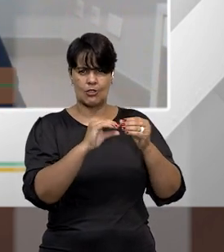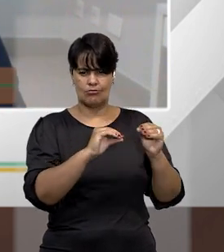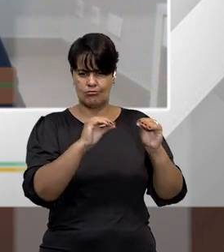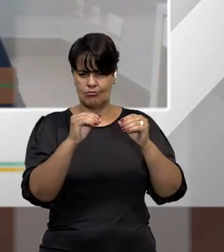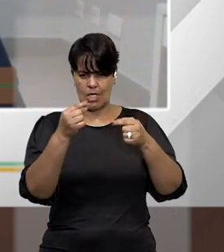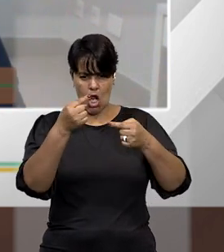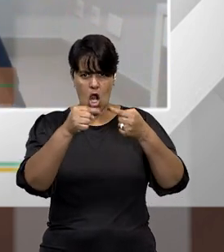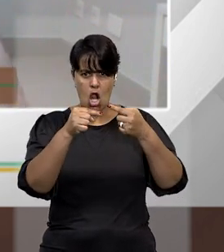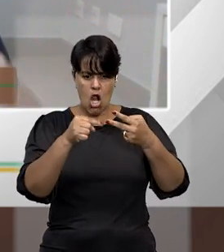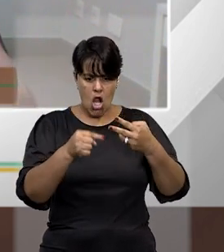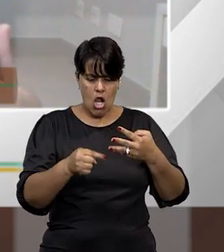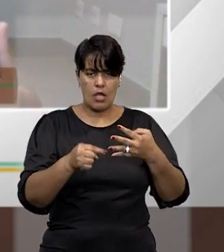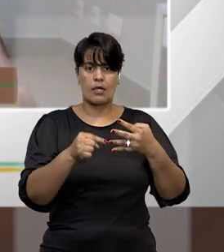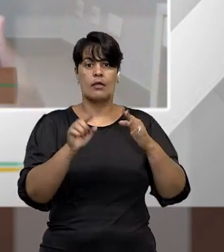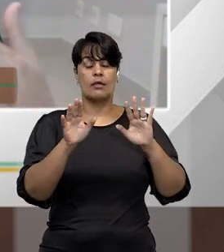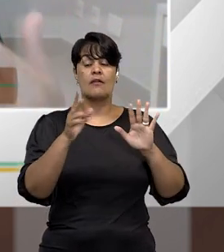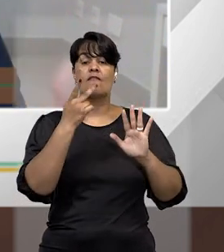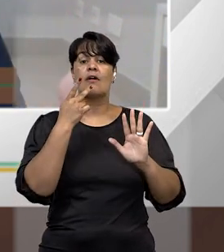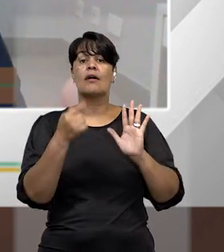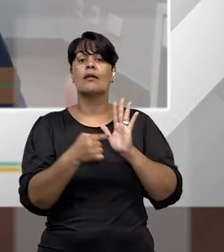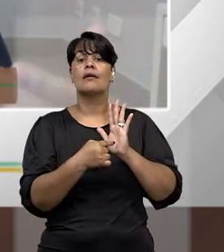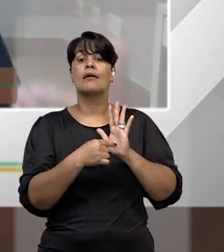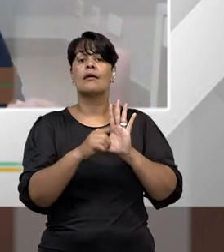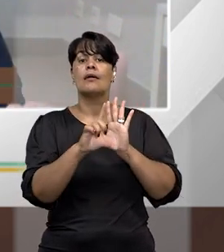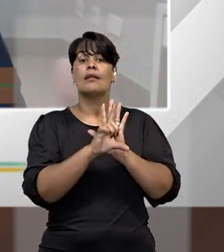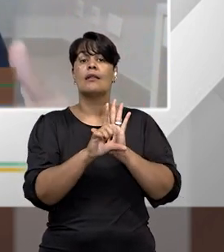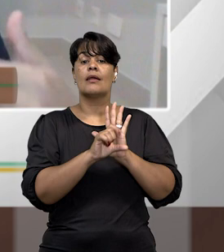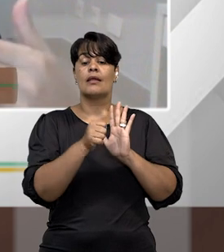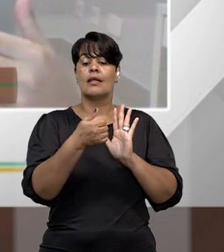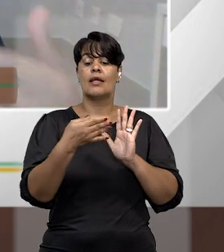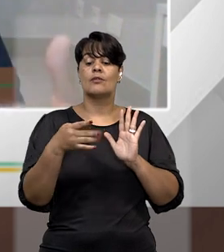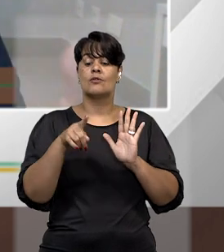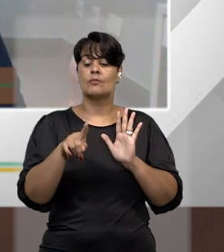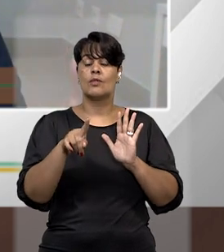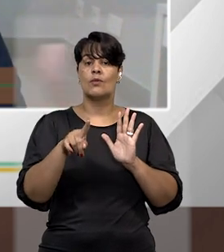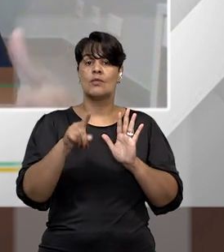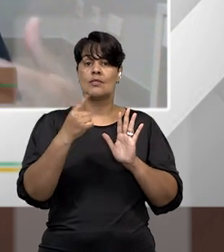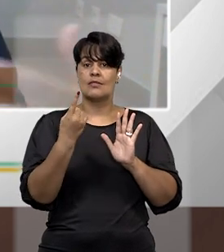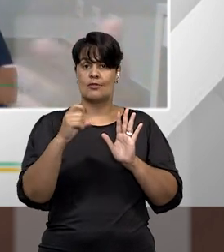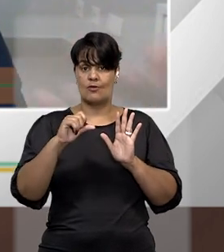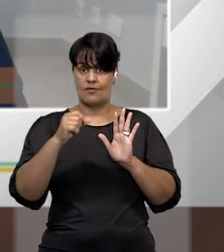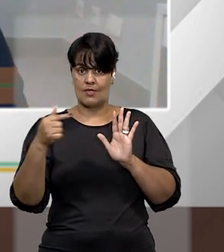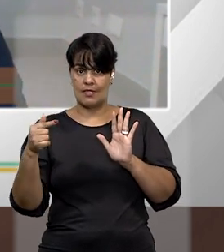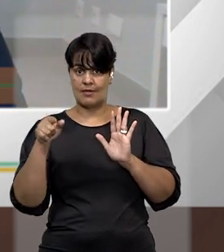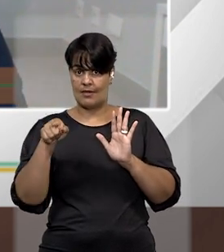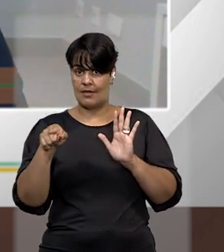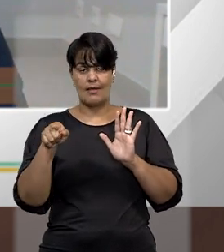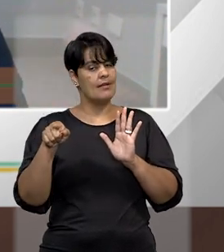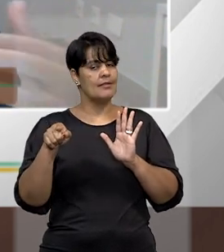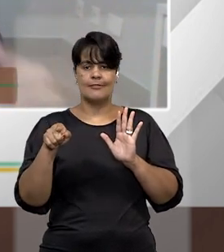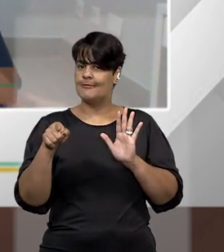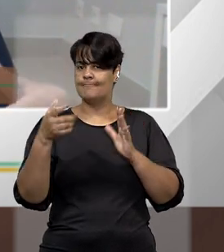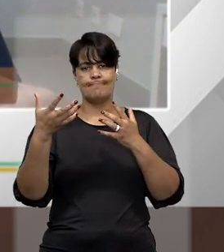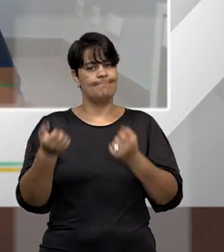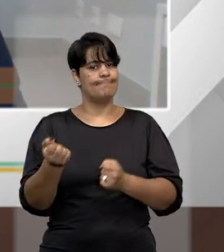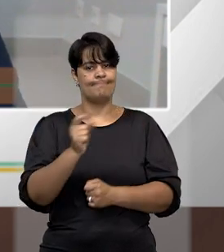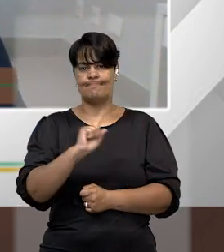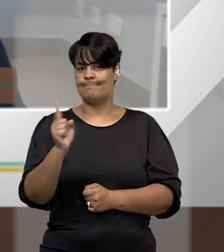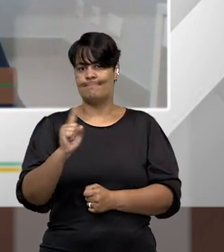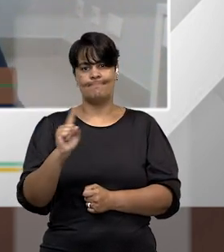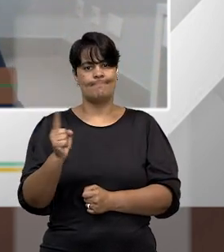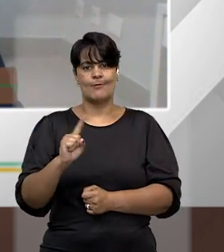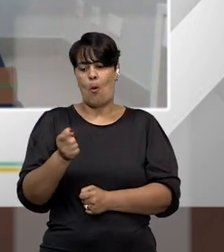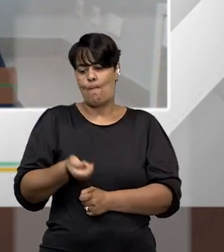.197 não são insuscetíveis de graça ou anistia ou indulto. Eles podem ser